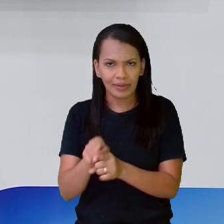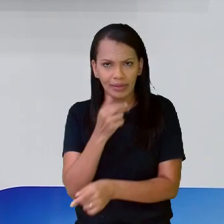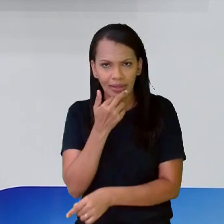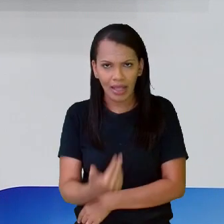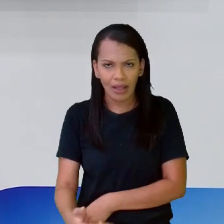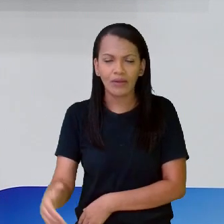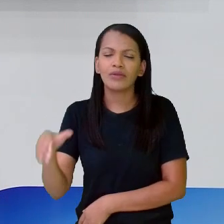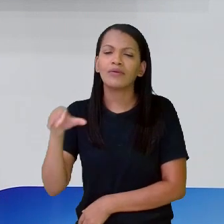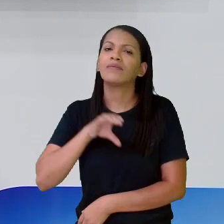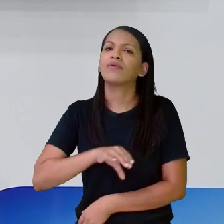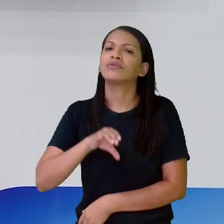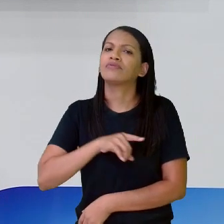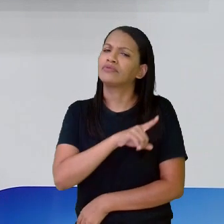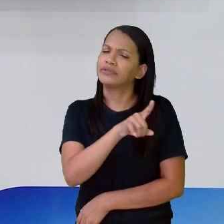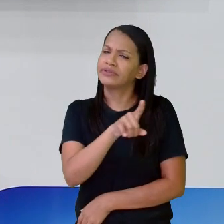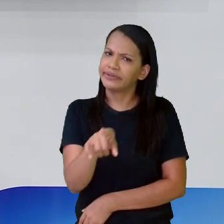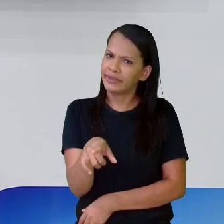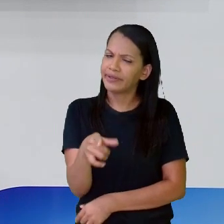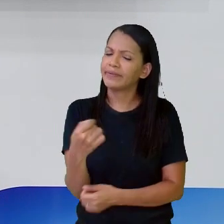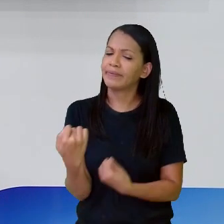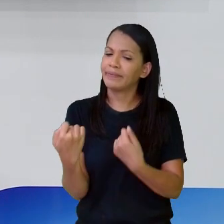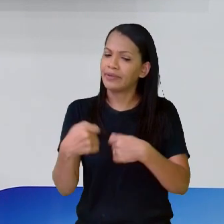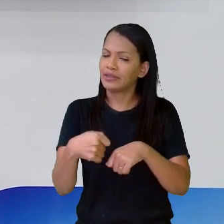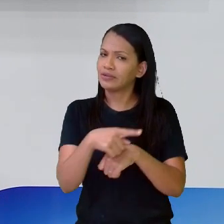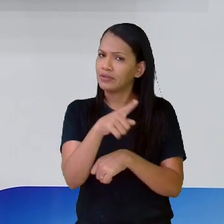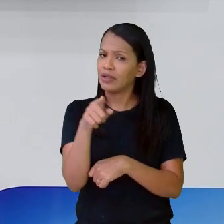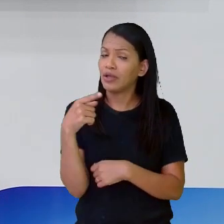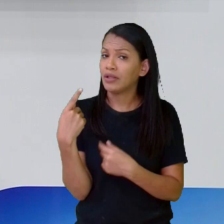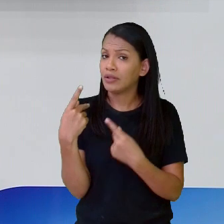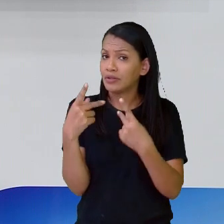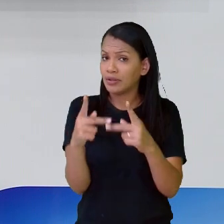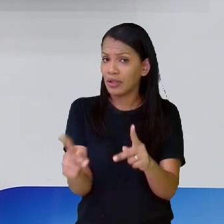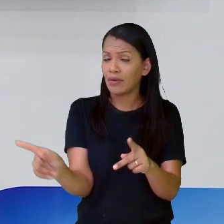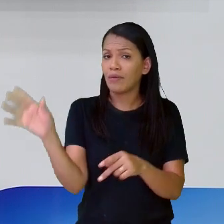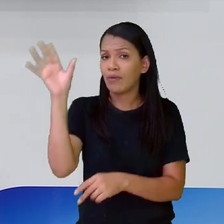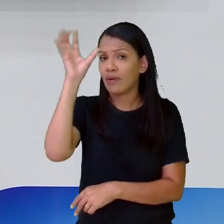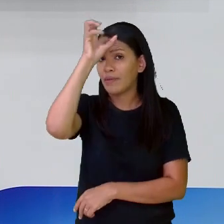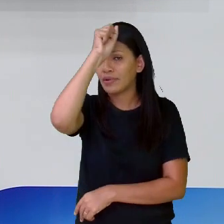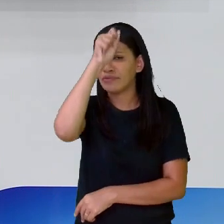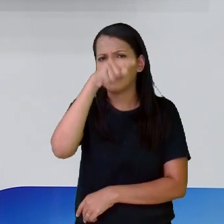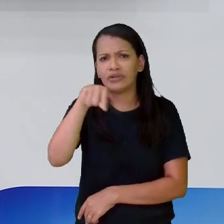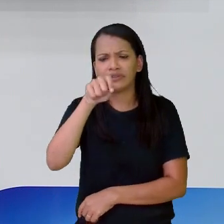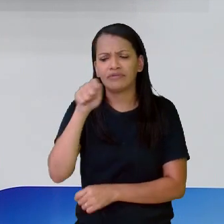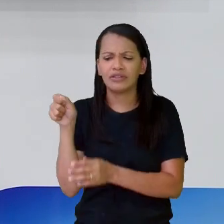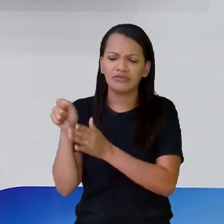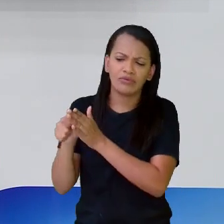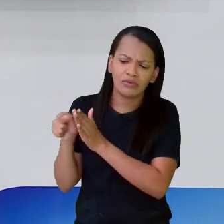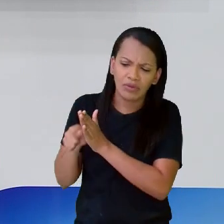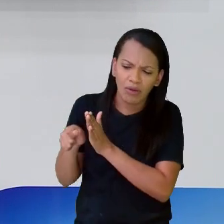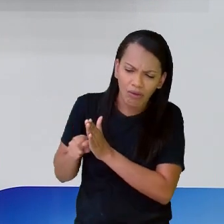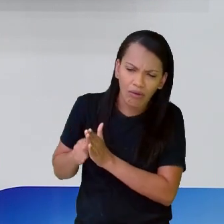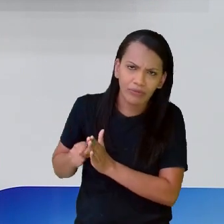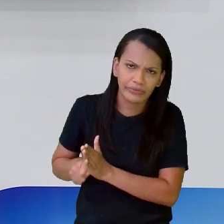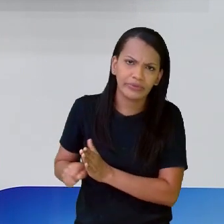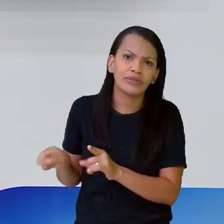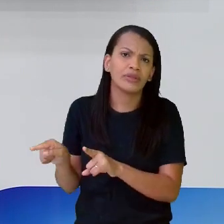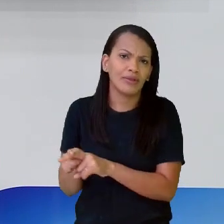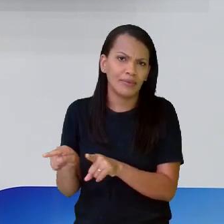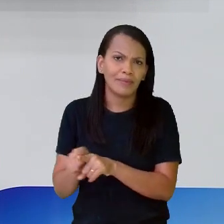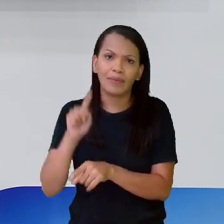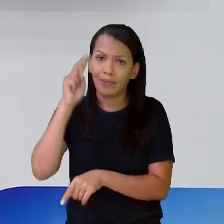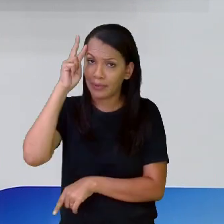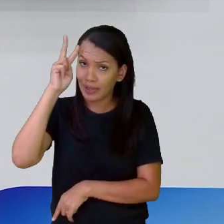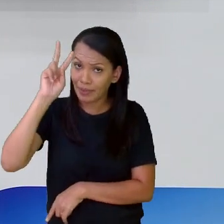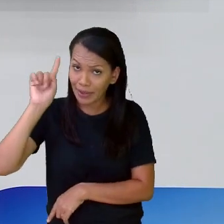Caso eu precise que você, aí, para o seu aprendizado ficar melhor, você anote e faça um exemplo. Ou para na hora,